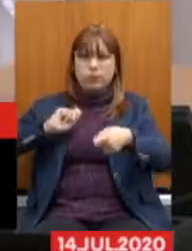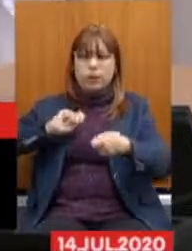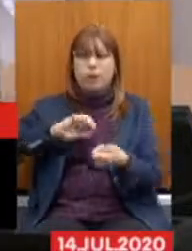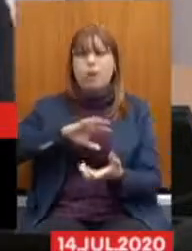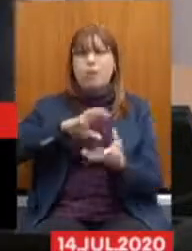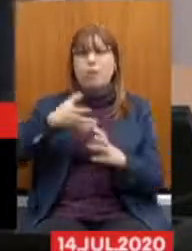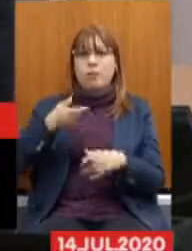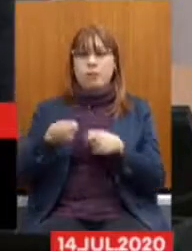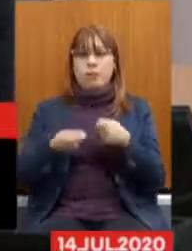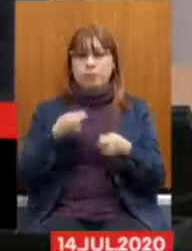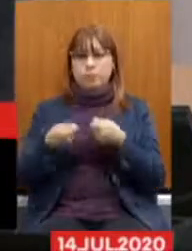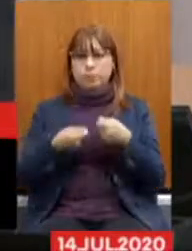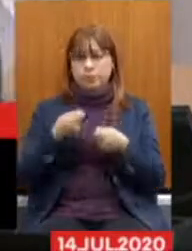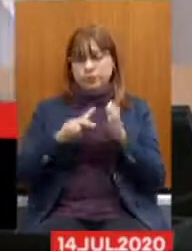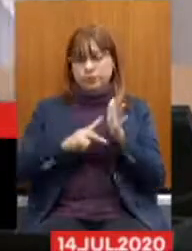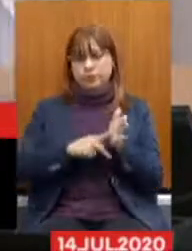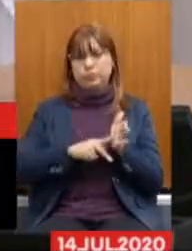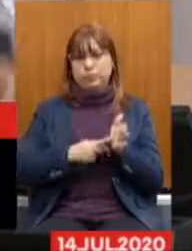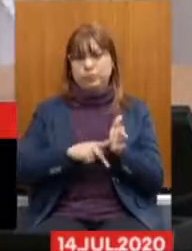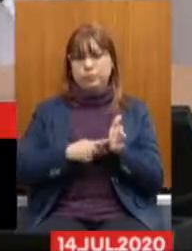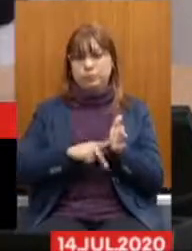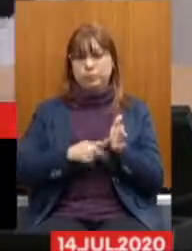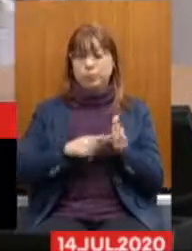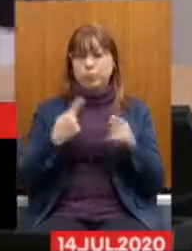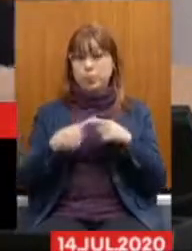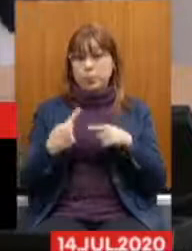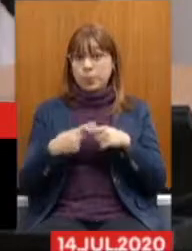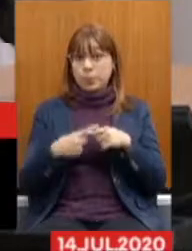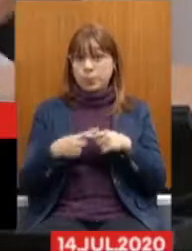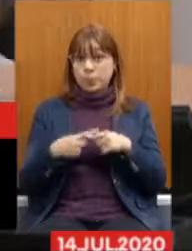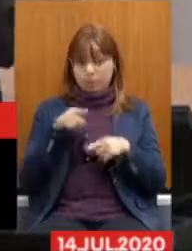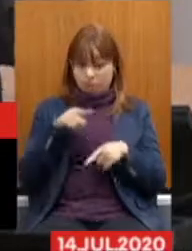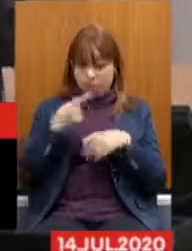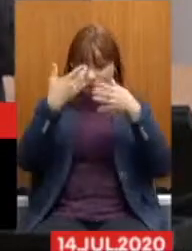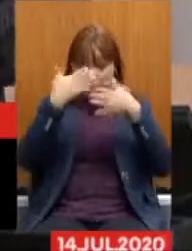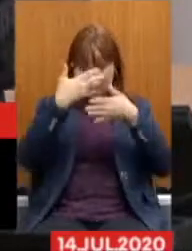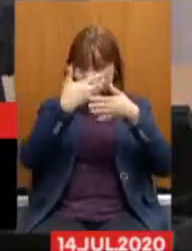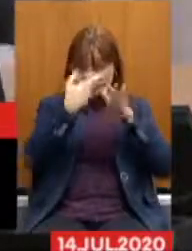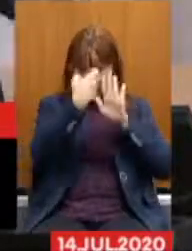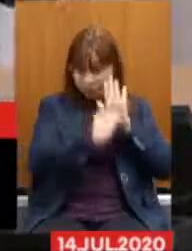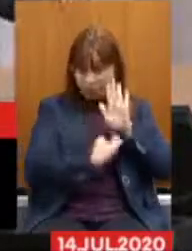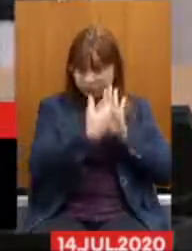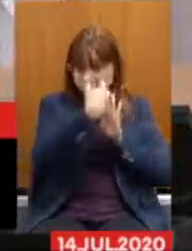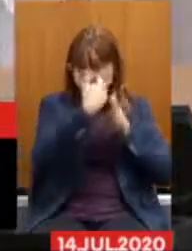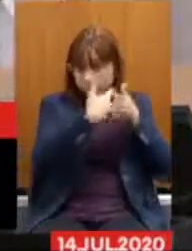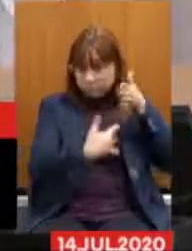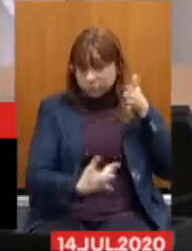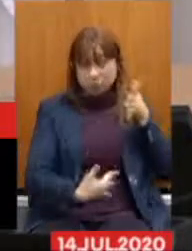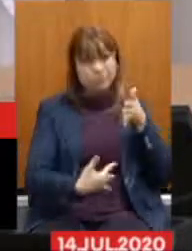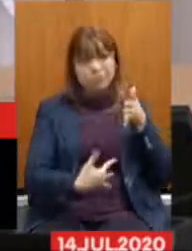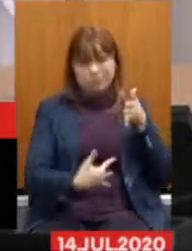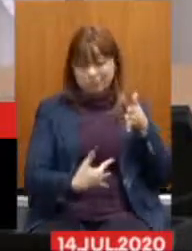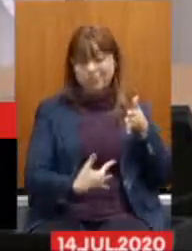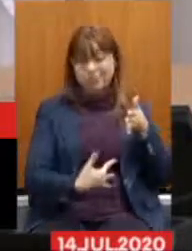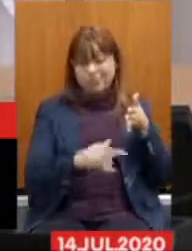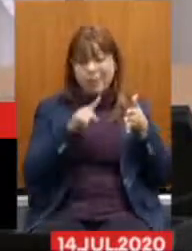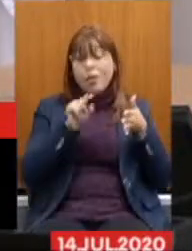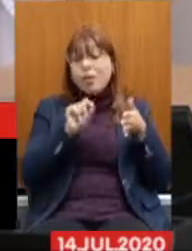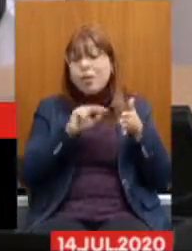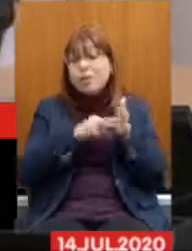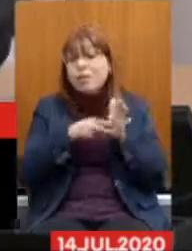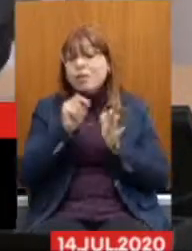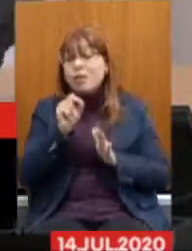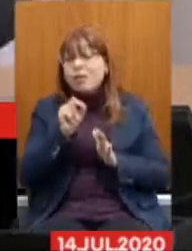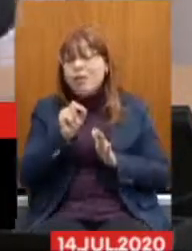administrativa vice-sindical. Porque do jeito que ela foi colocada, isso é transformar o servidor público